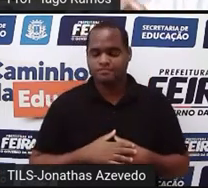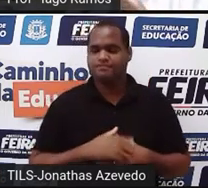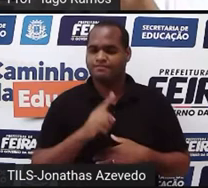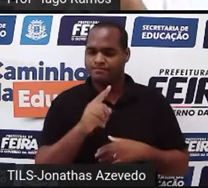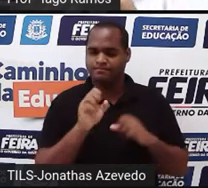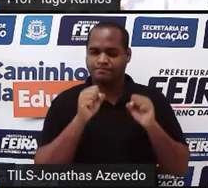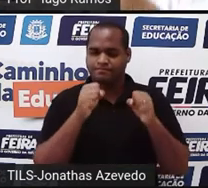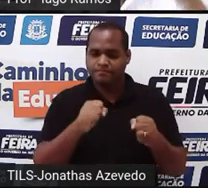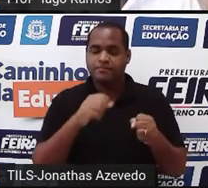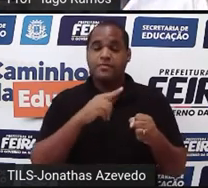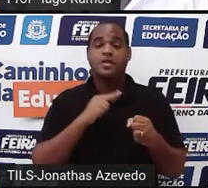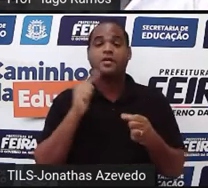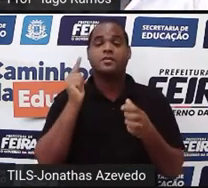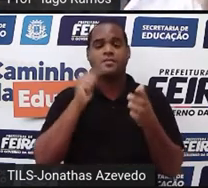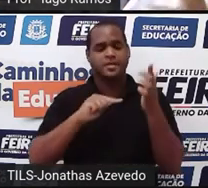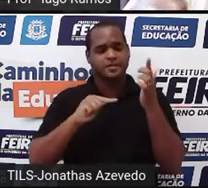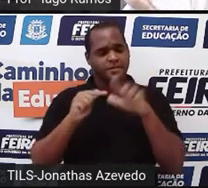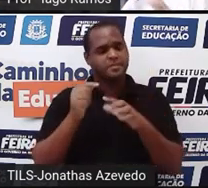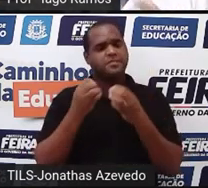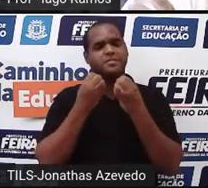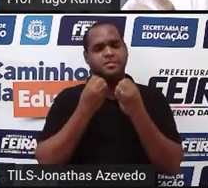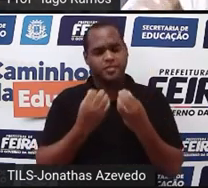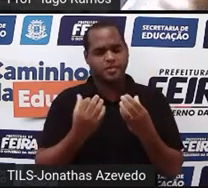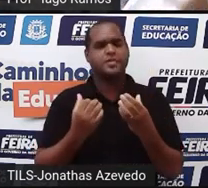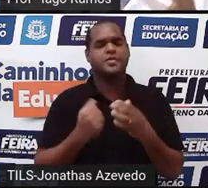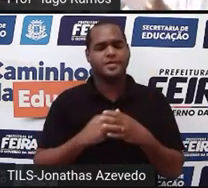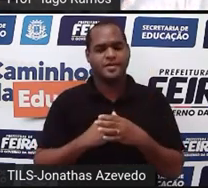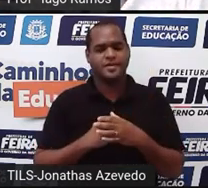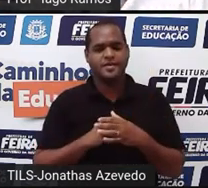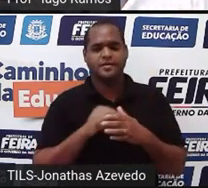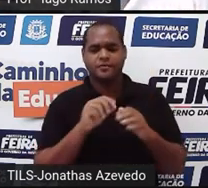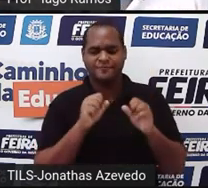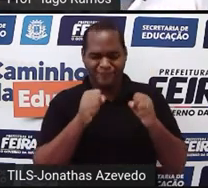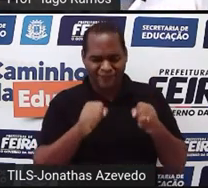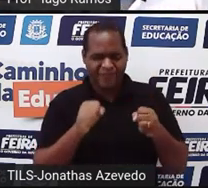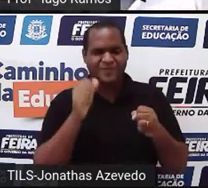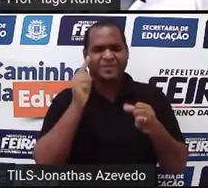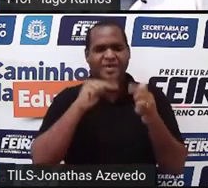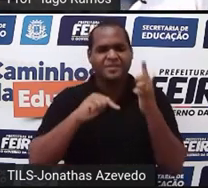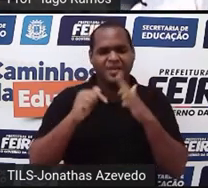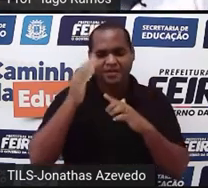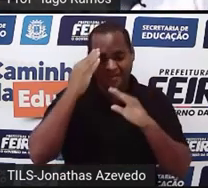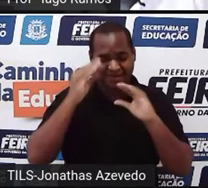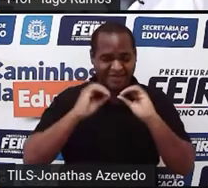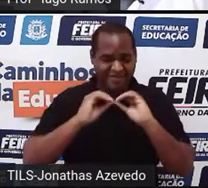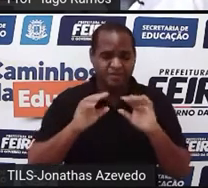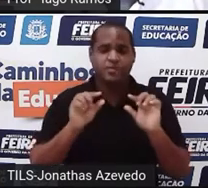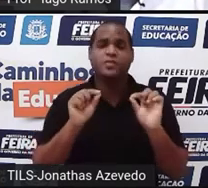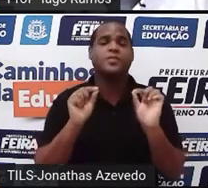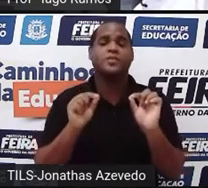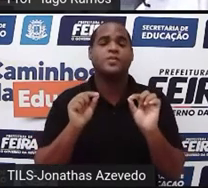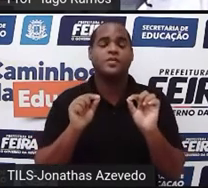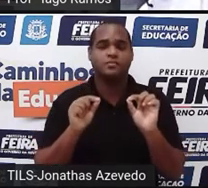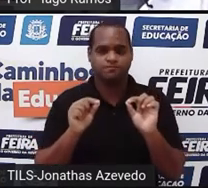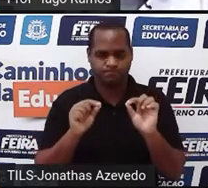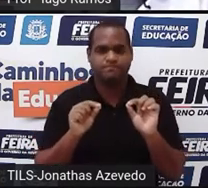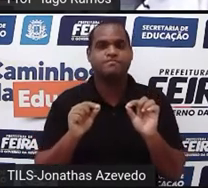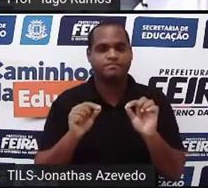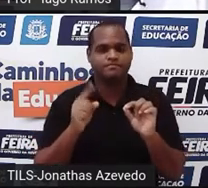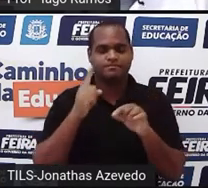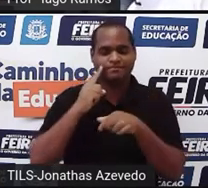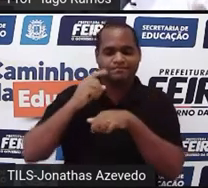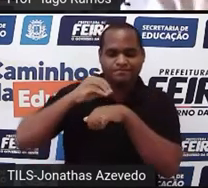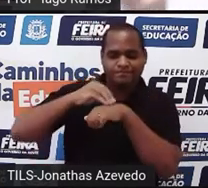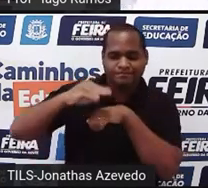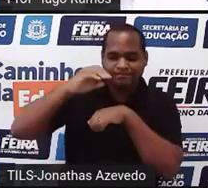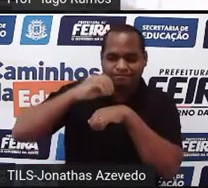conseguir medir, medir o que você está conseguindo entender da aula. Tá? Então, eu sempre trago